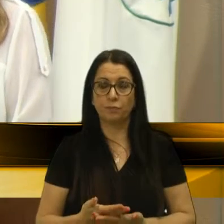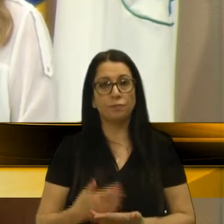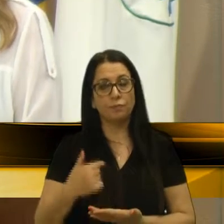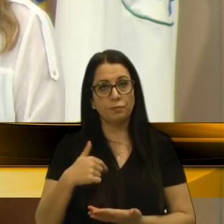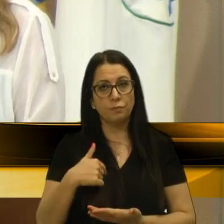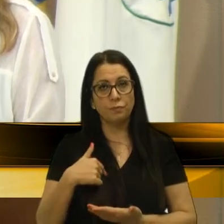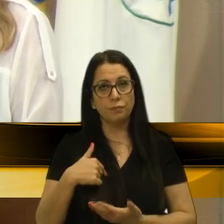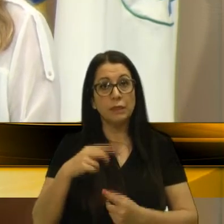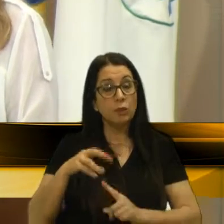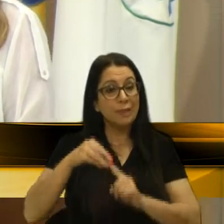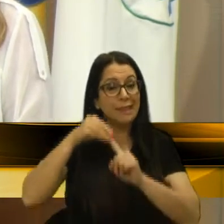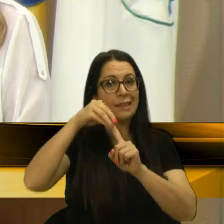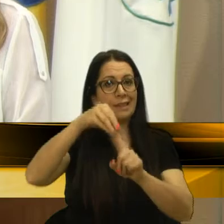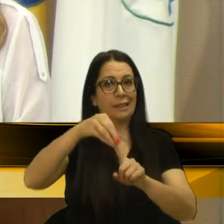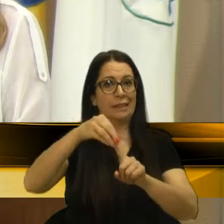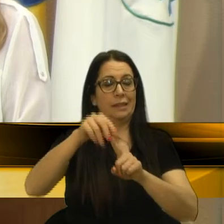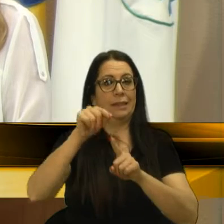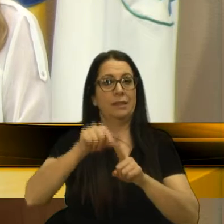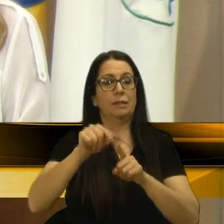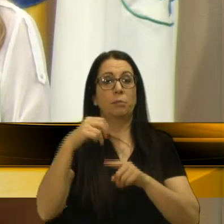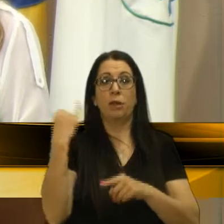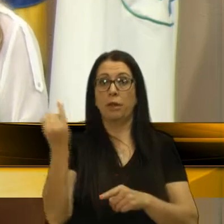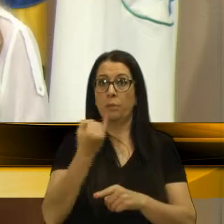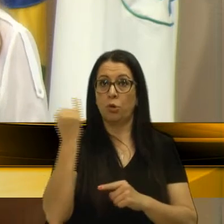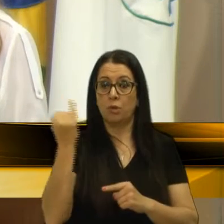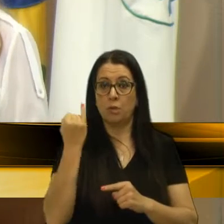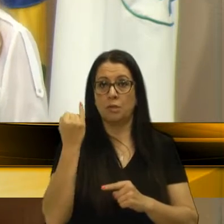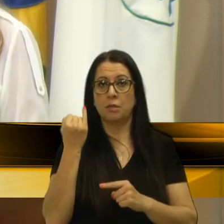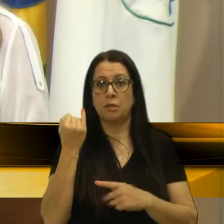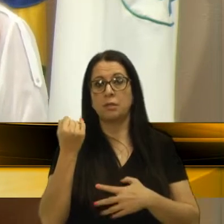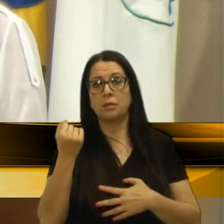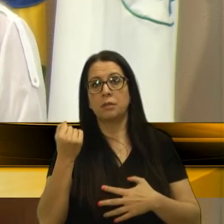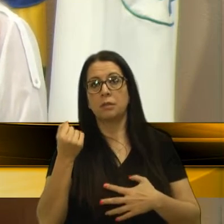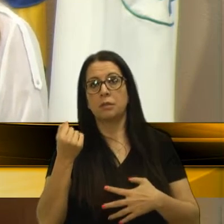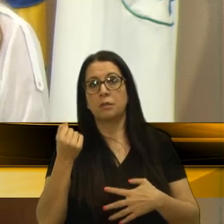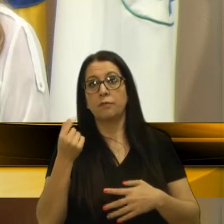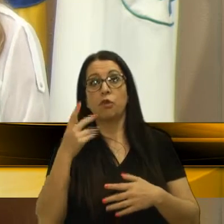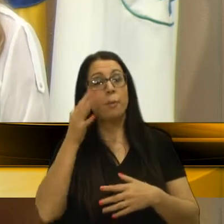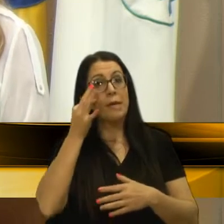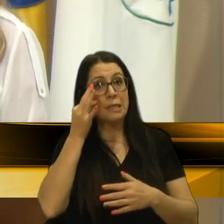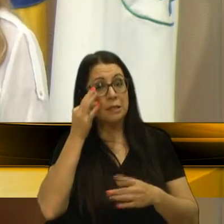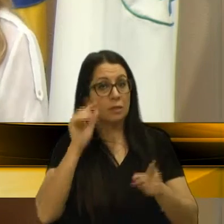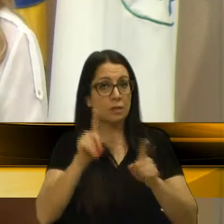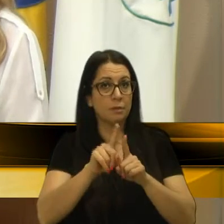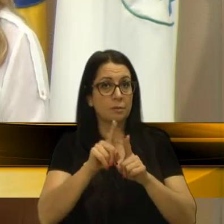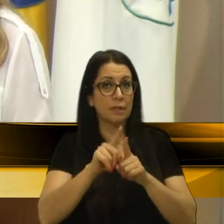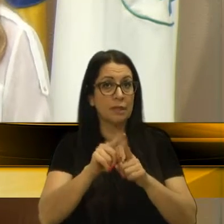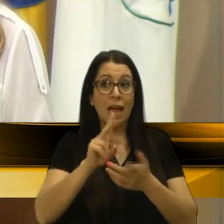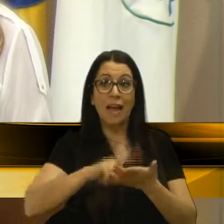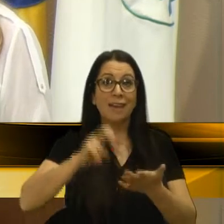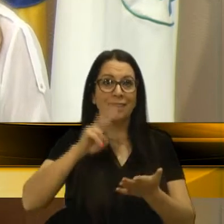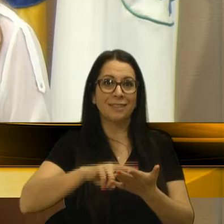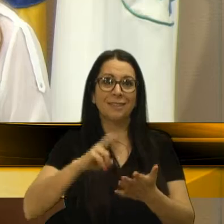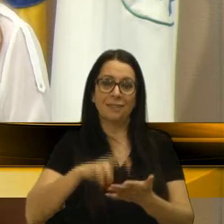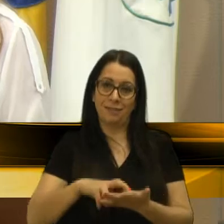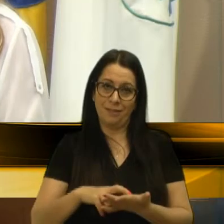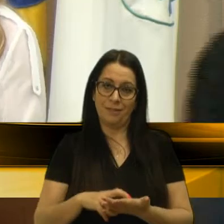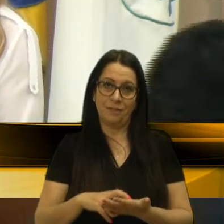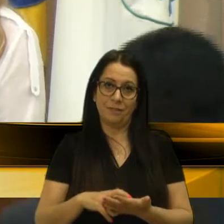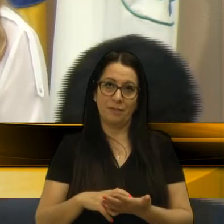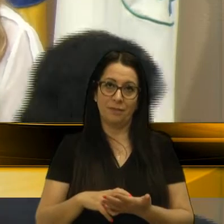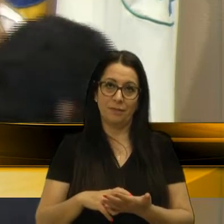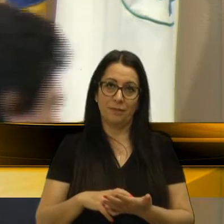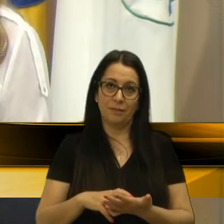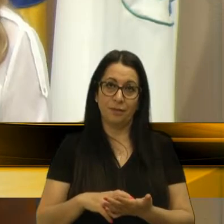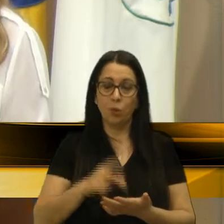destacaria aqui a importância, o que ficou muito presente foi a alegria e